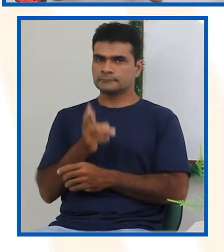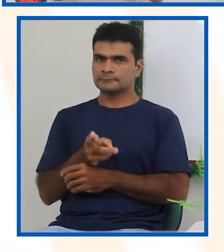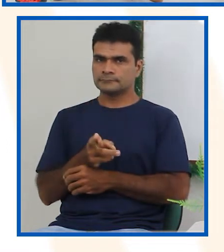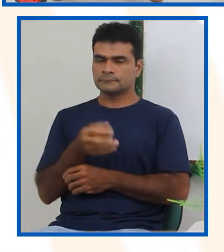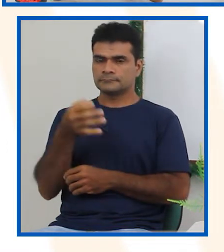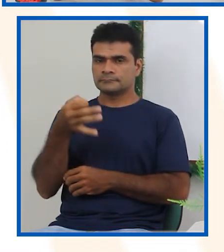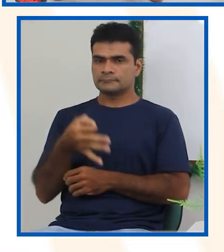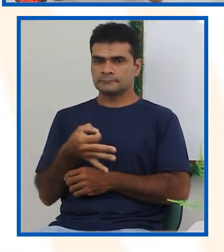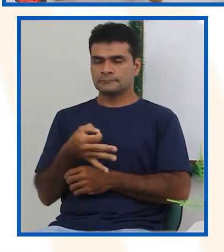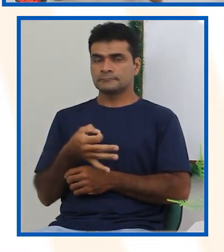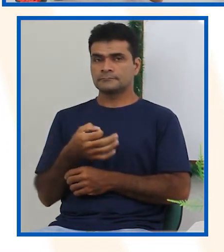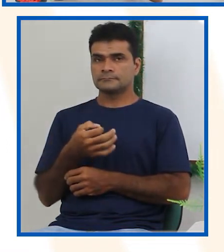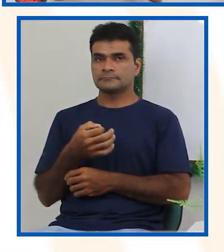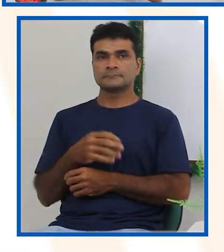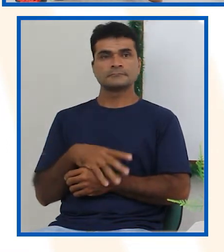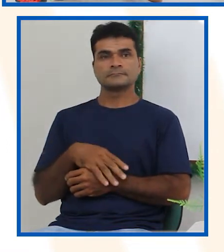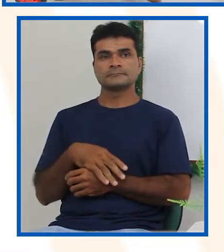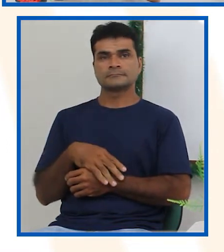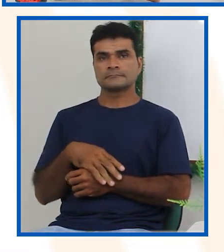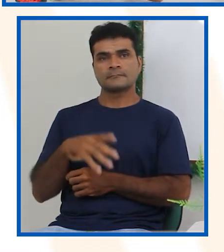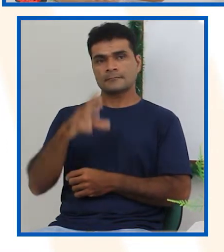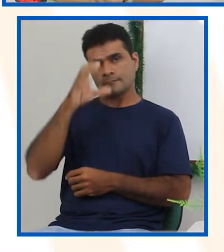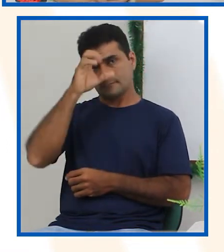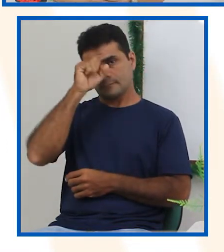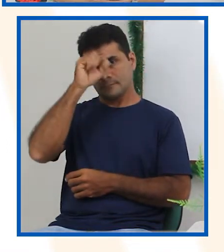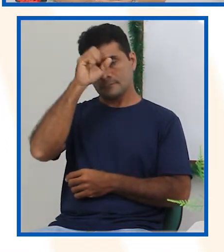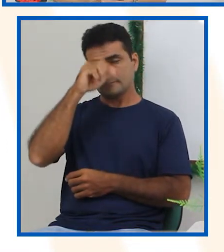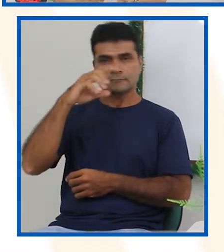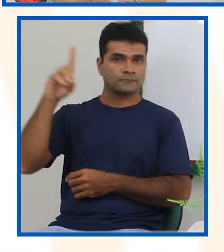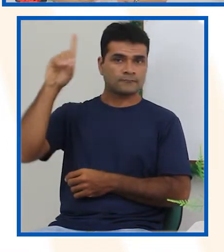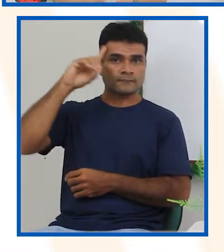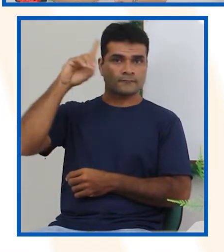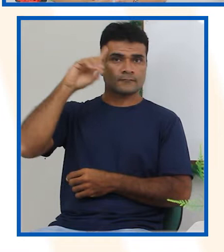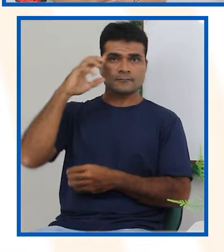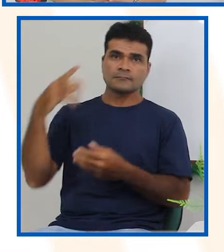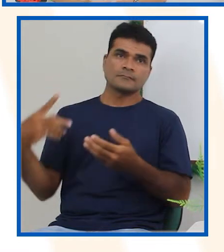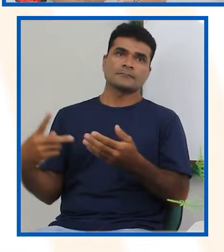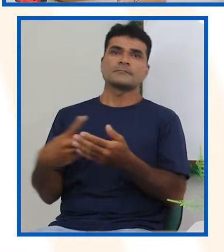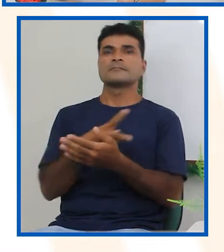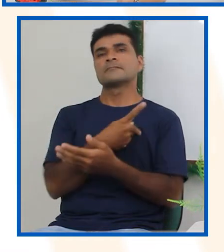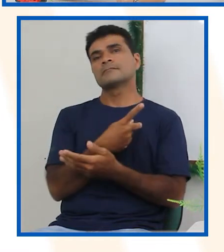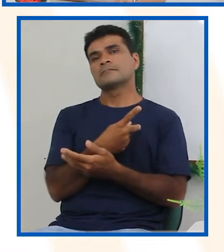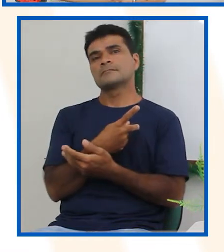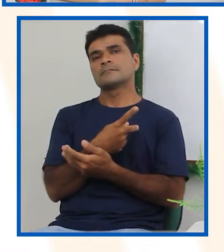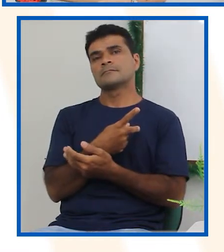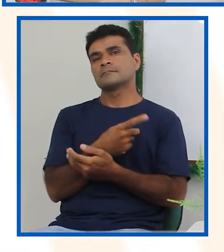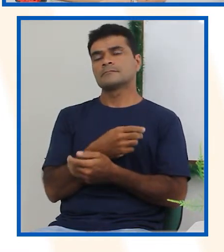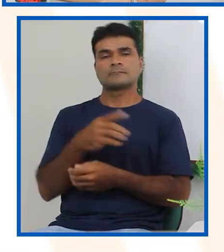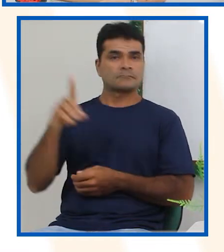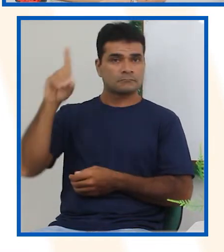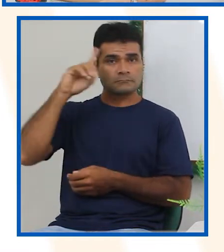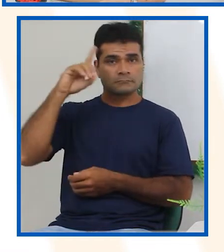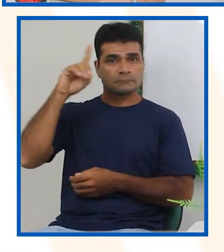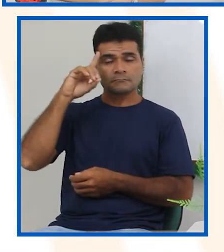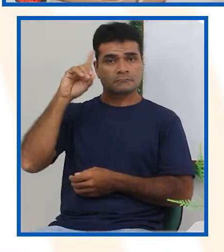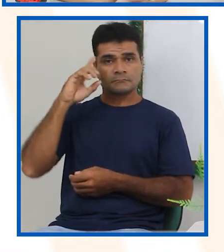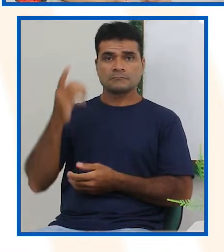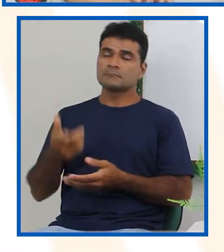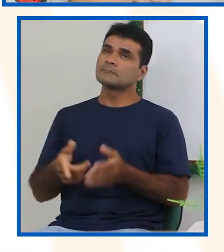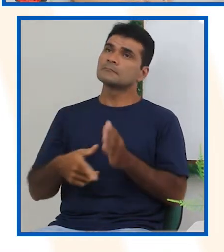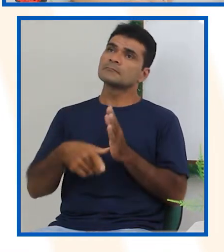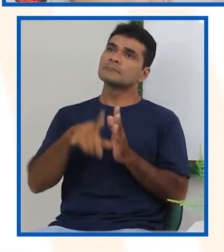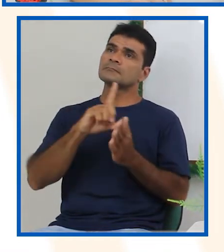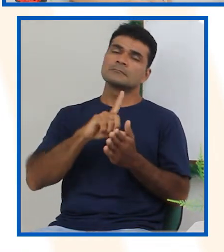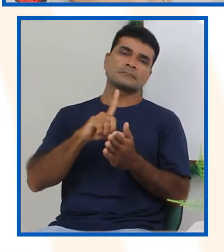pelo conhecimento que a gente tem do dia a dia, das ações, dos acontecimentos, dos eventos que já aconteceram anteriormente, não é?